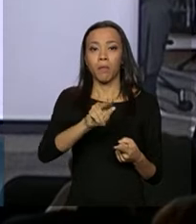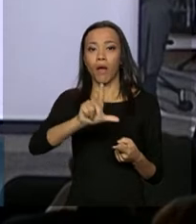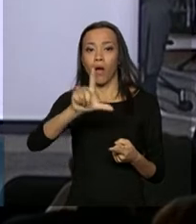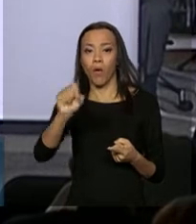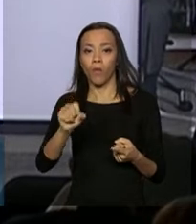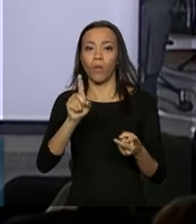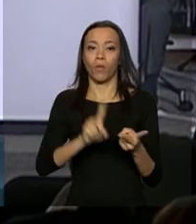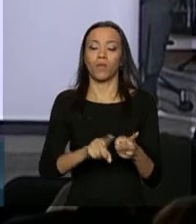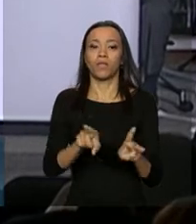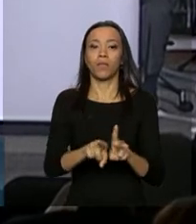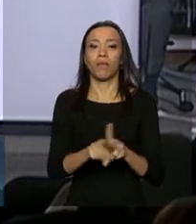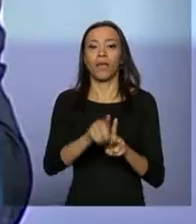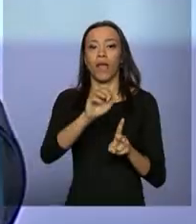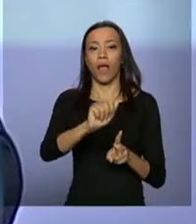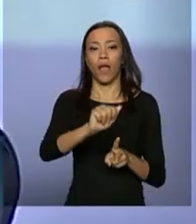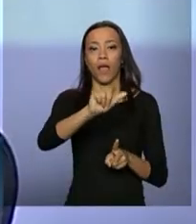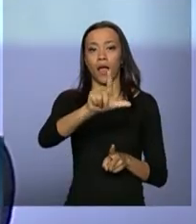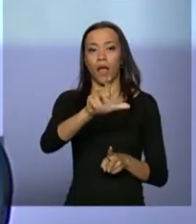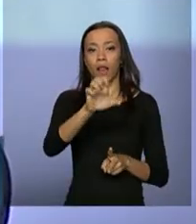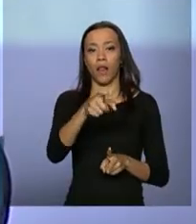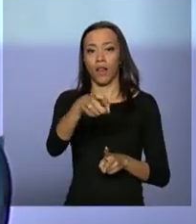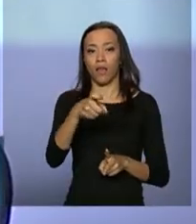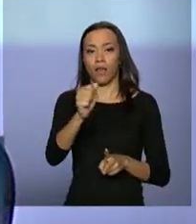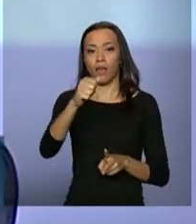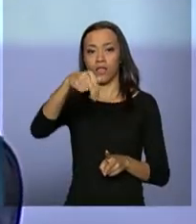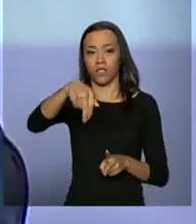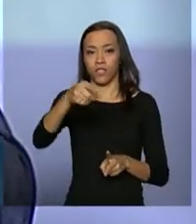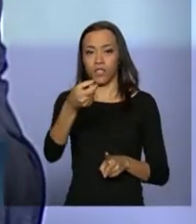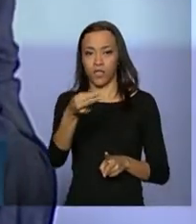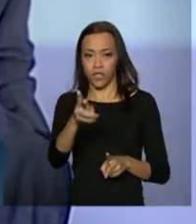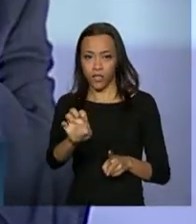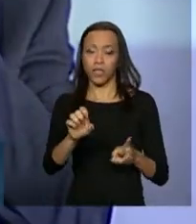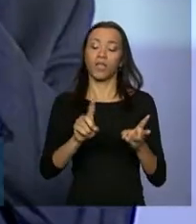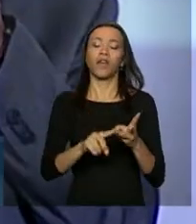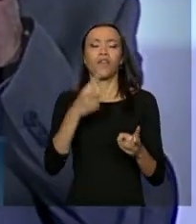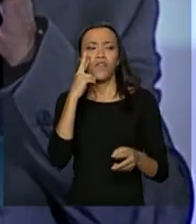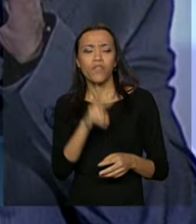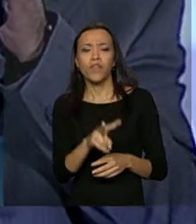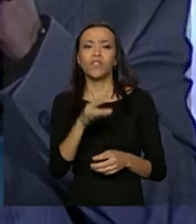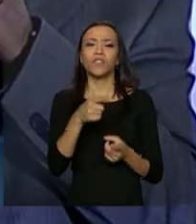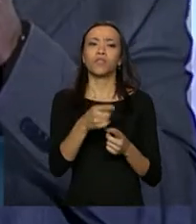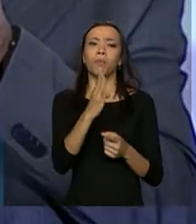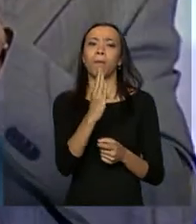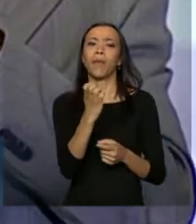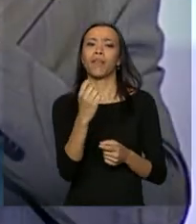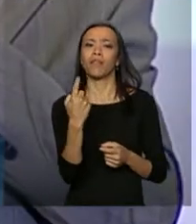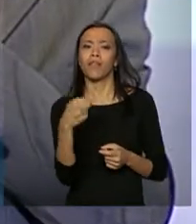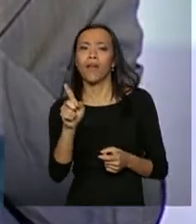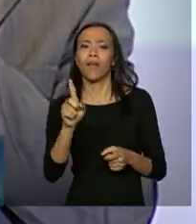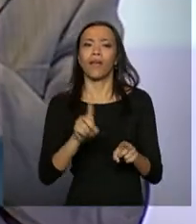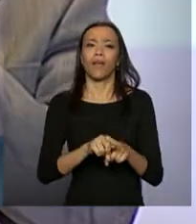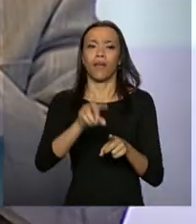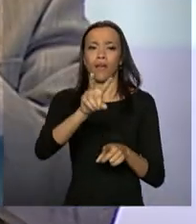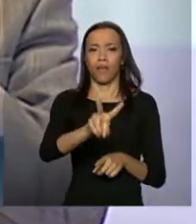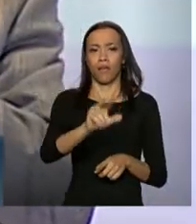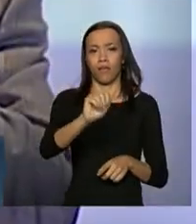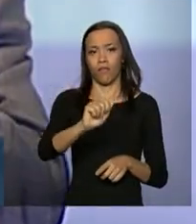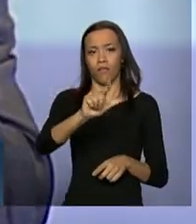trouxeram grandes amigos aqui, vejo o PC lá no fundo, Serginho, Bené, Valdeires,